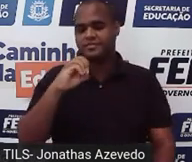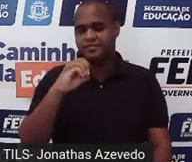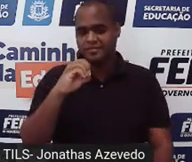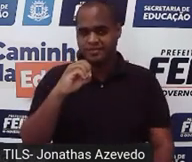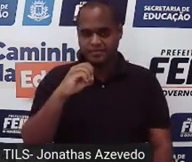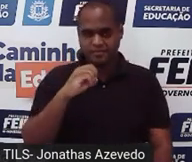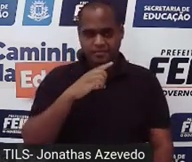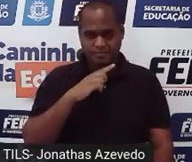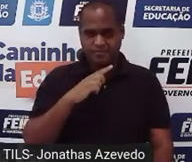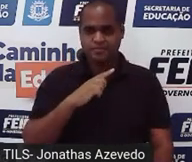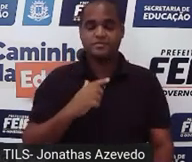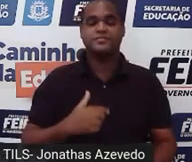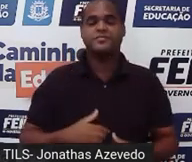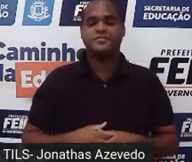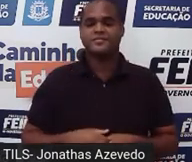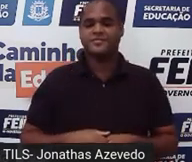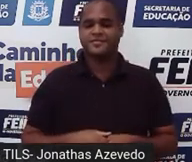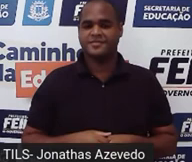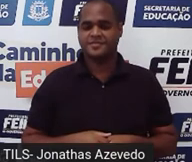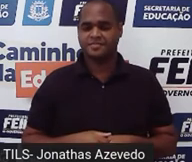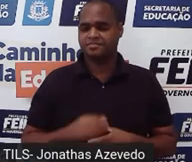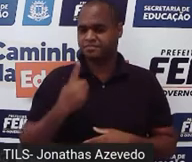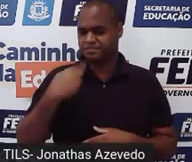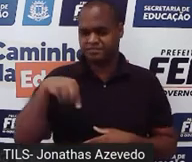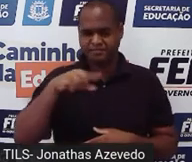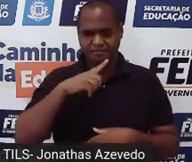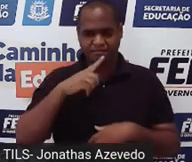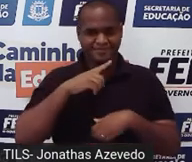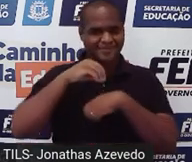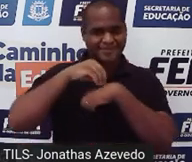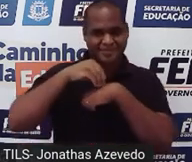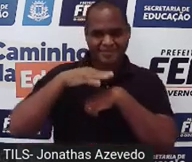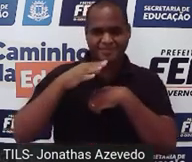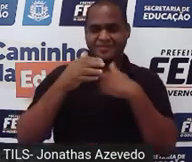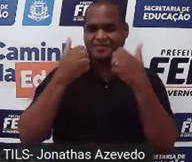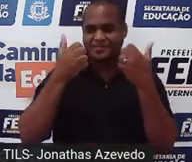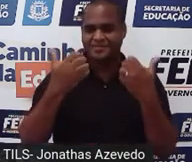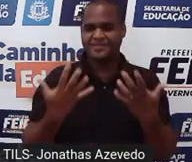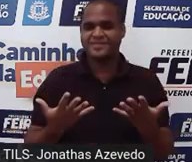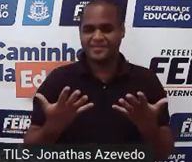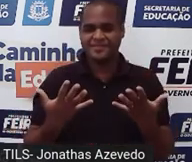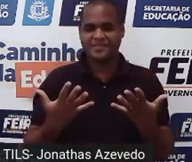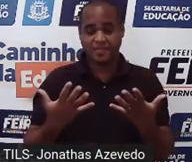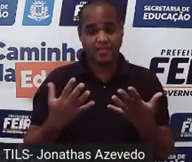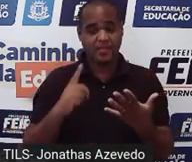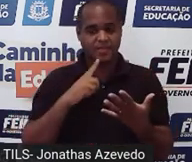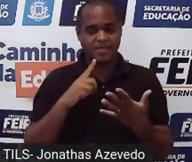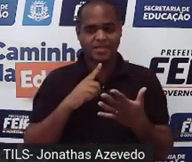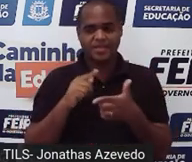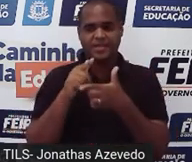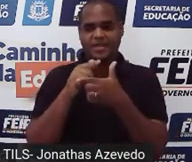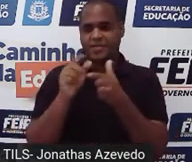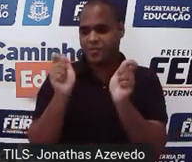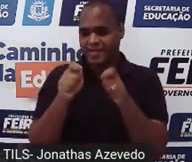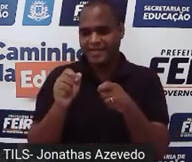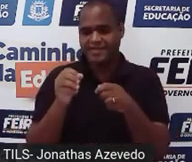tá bom? Então, a gente vai pegar essas frações,